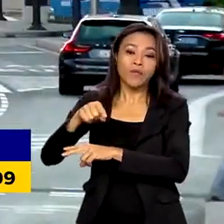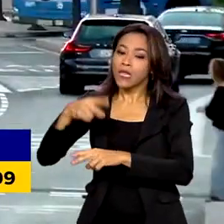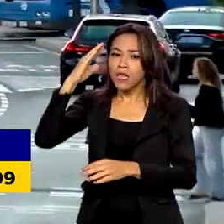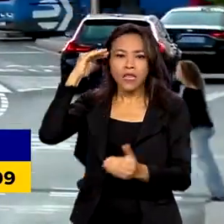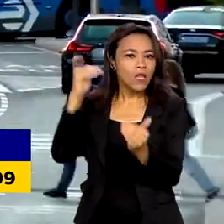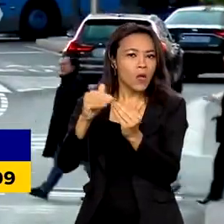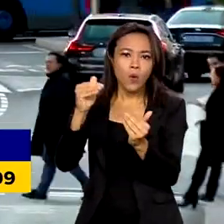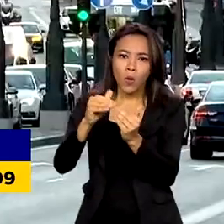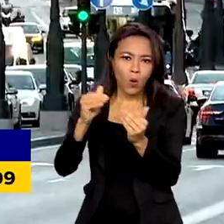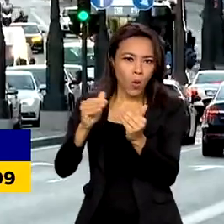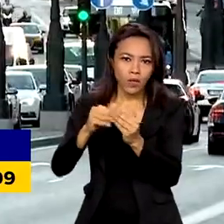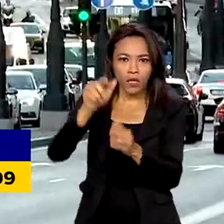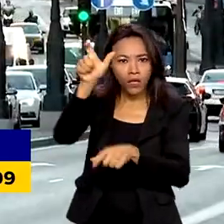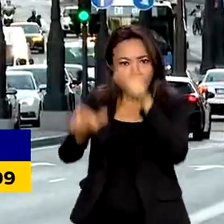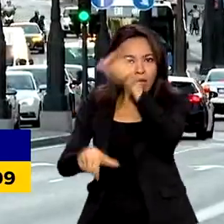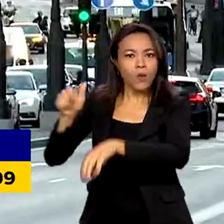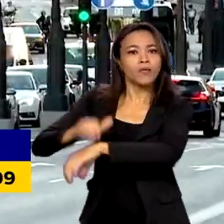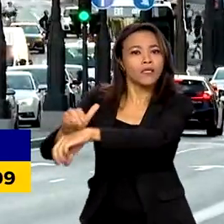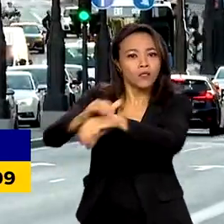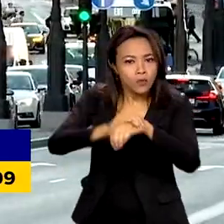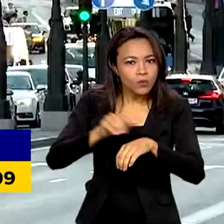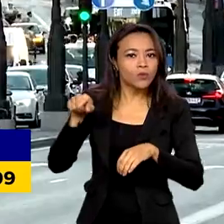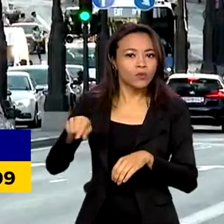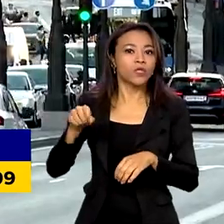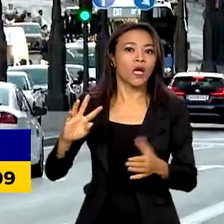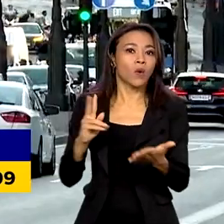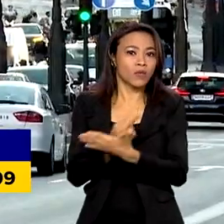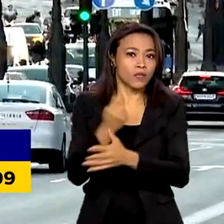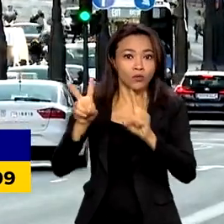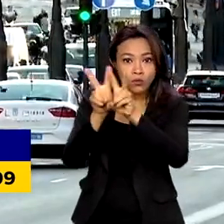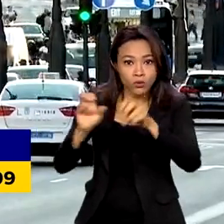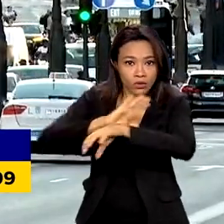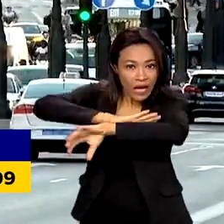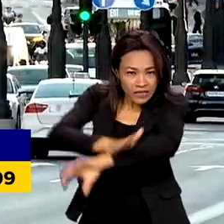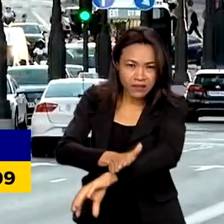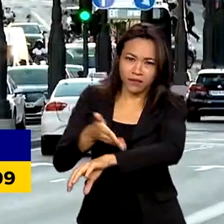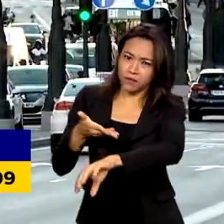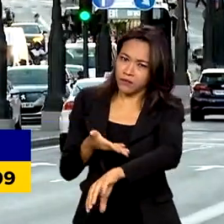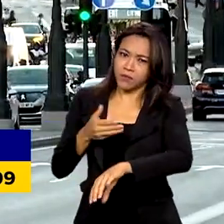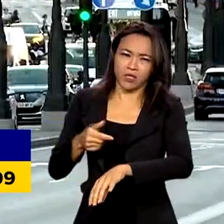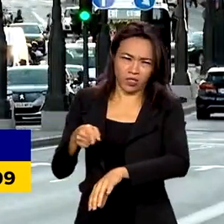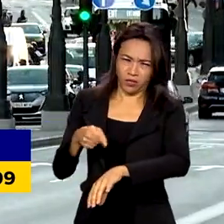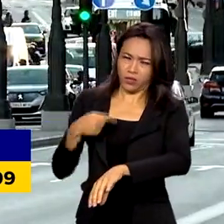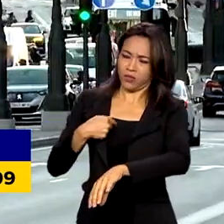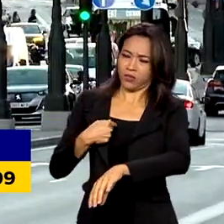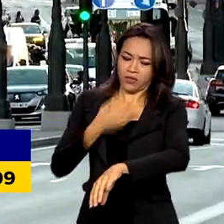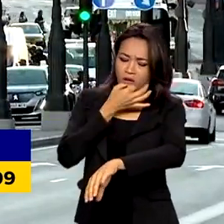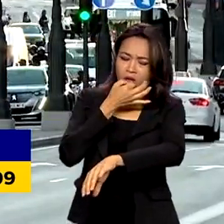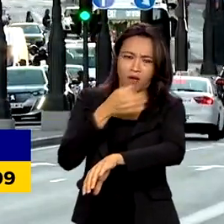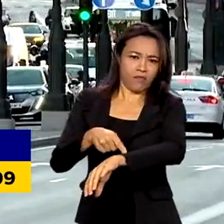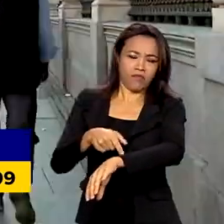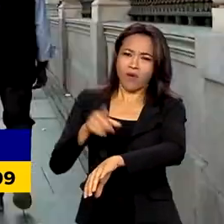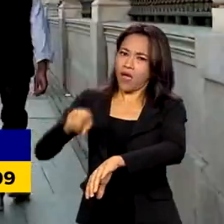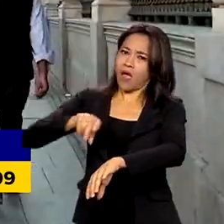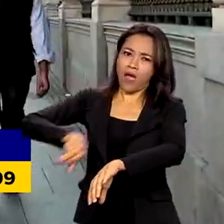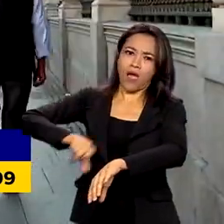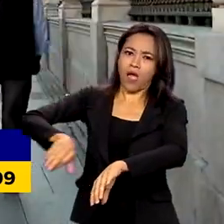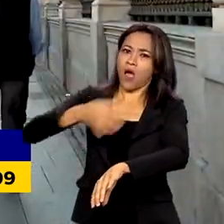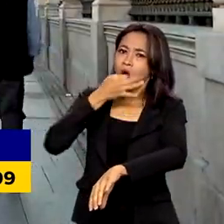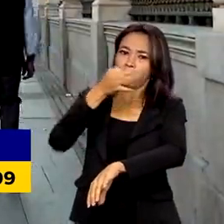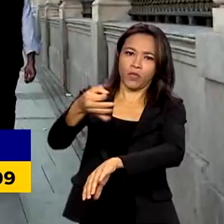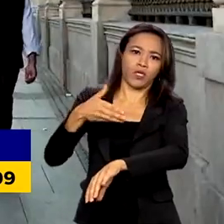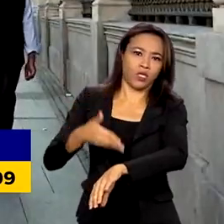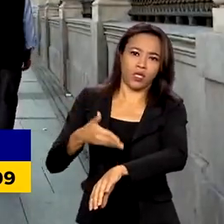atitudes racistas e disse que os ataques de nenhuma maneira refletem as posições antirracistas da